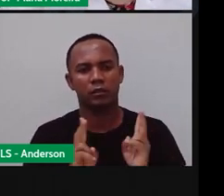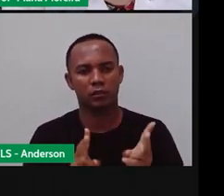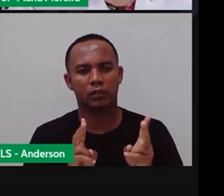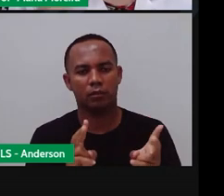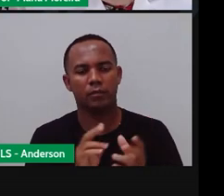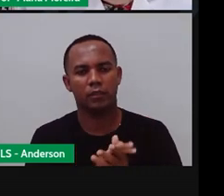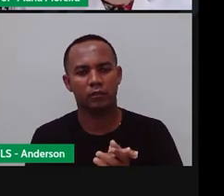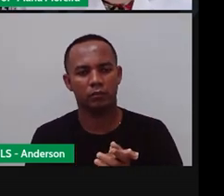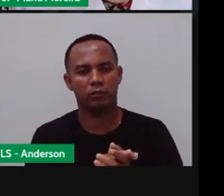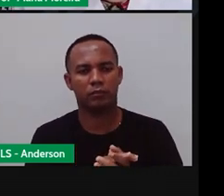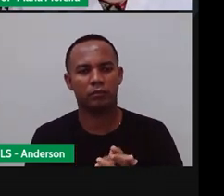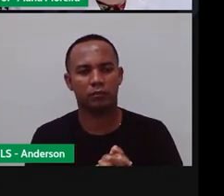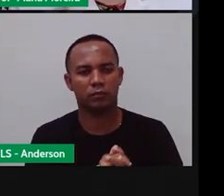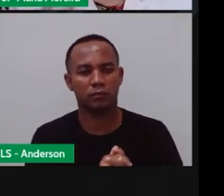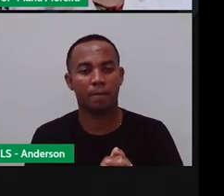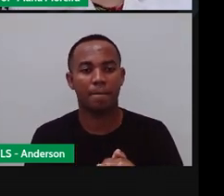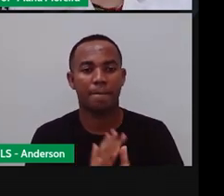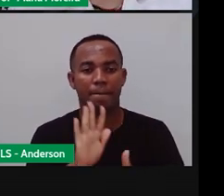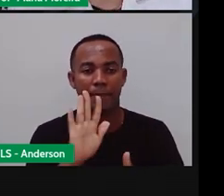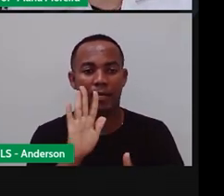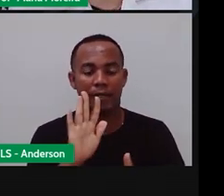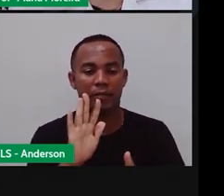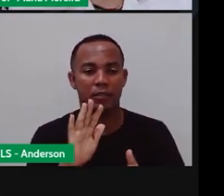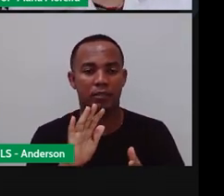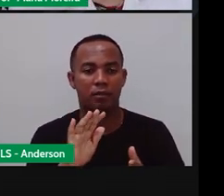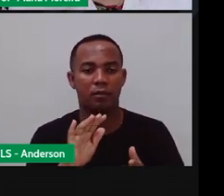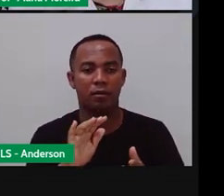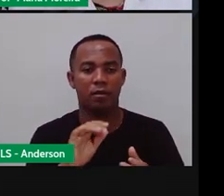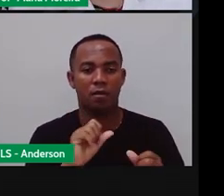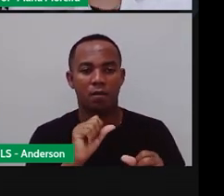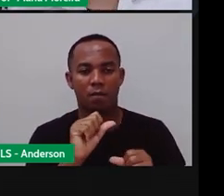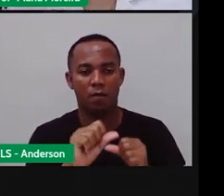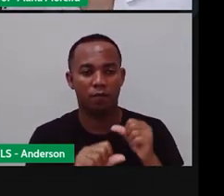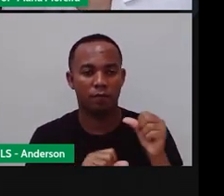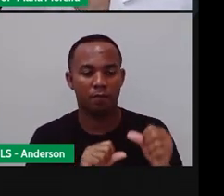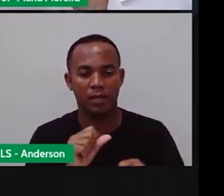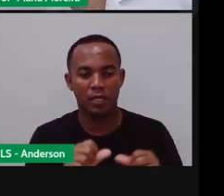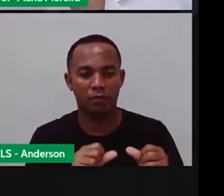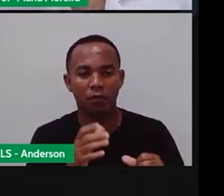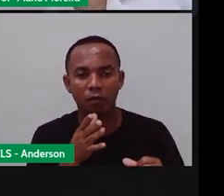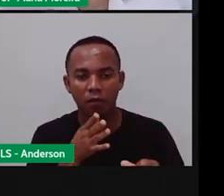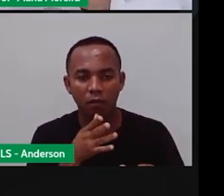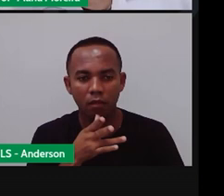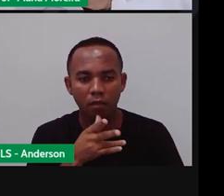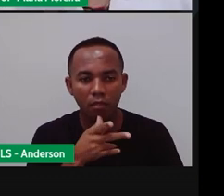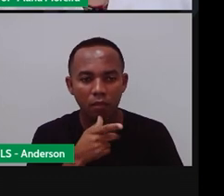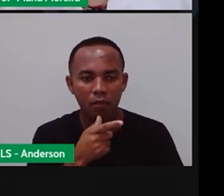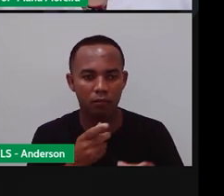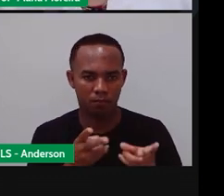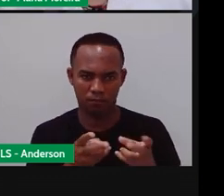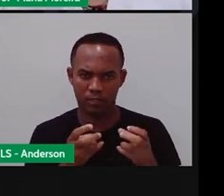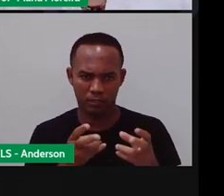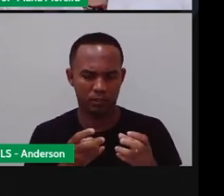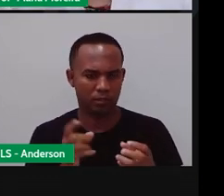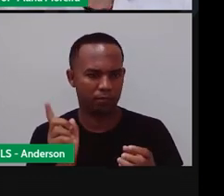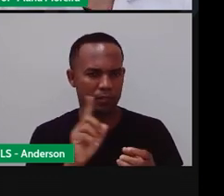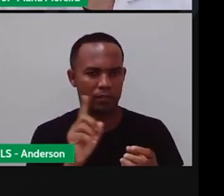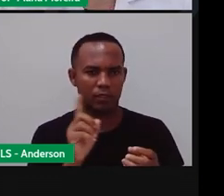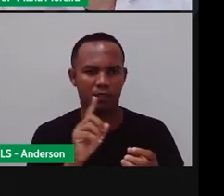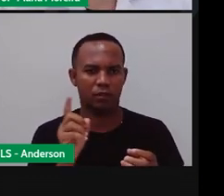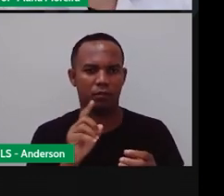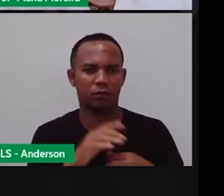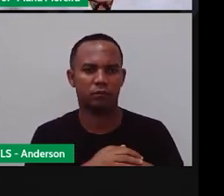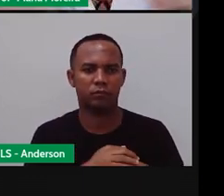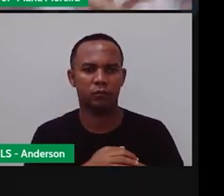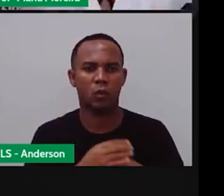em volta do Sol. só que o movimento é tão devagar que nós nem percebemos, né? Porque se fosse rápido como a Pró